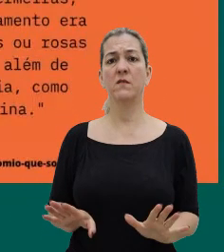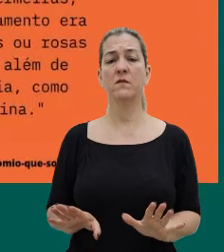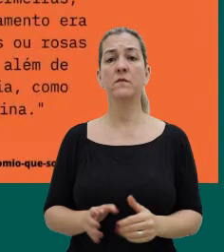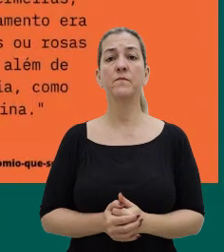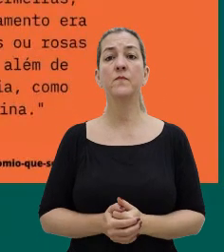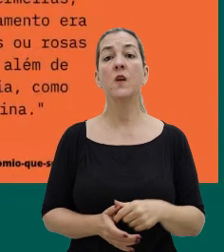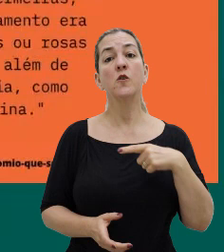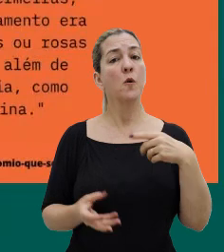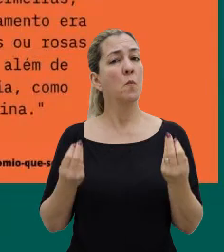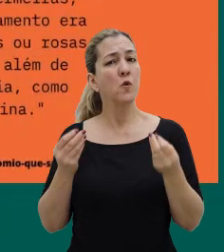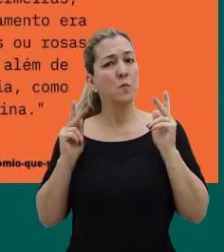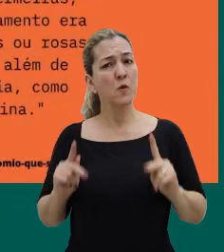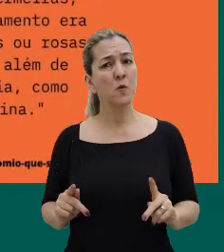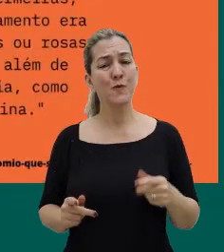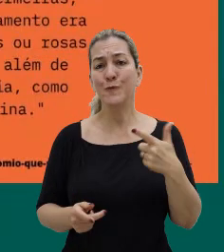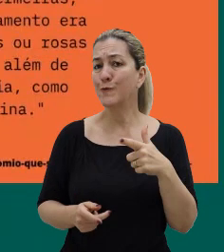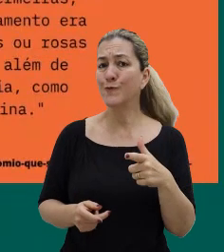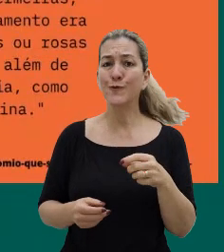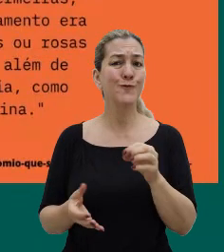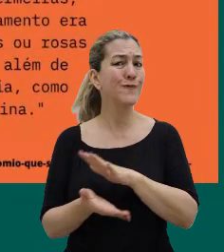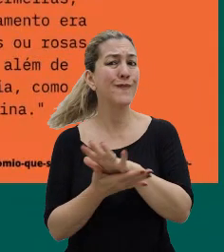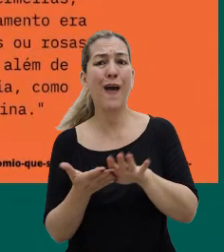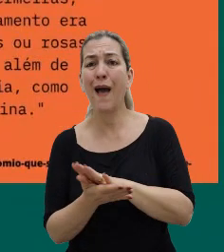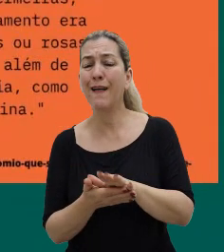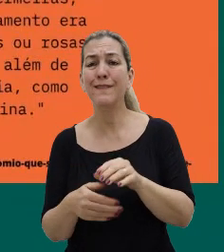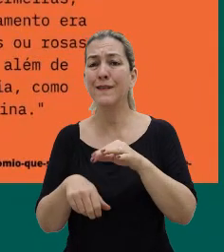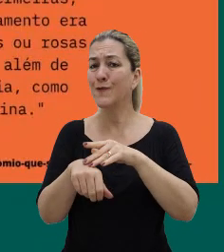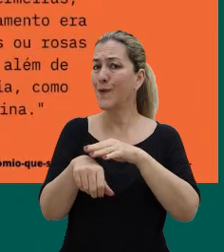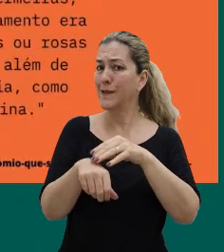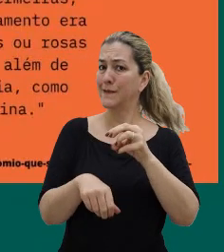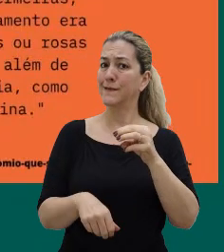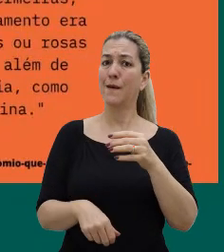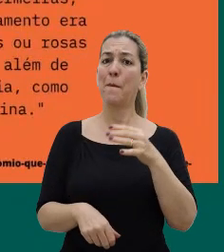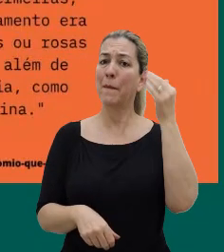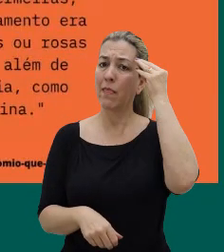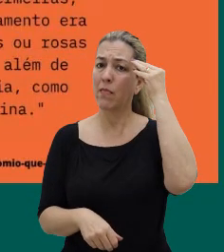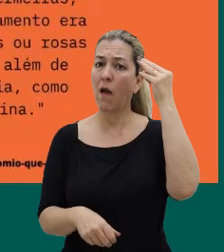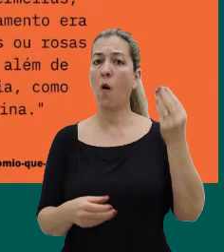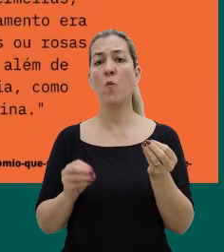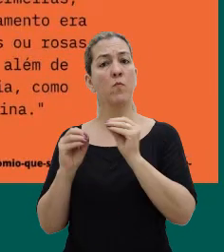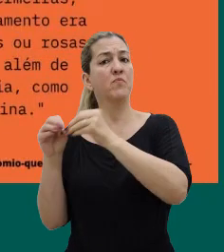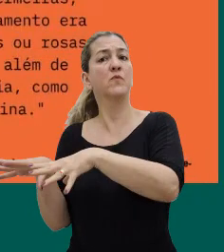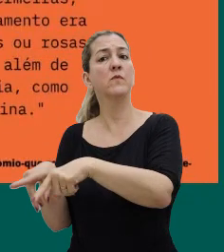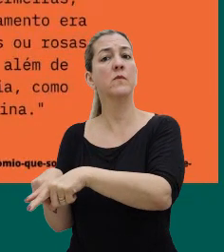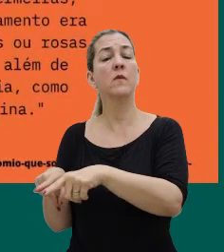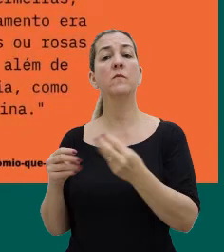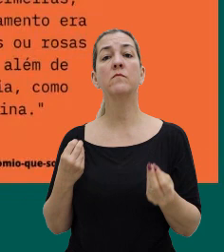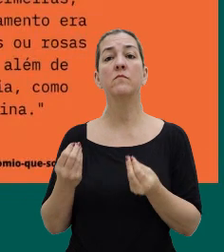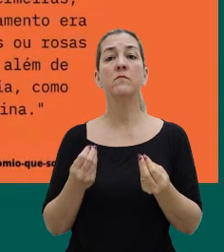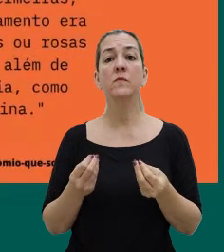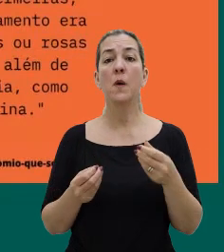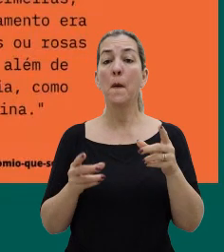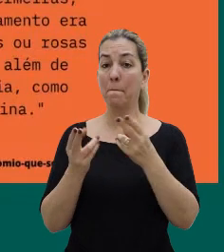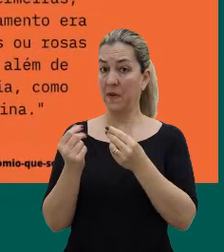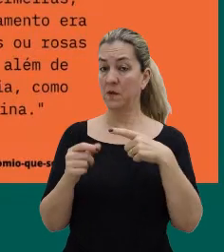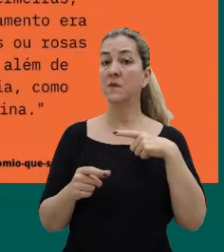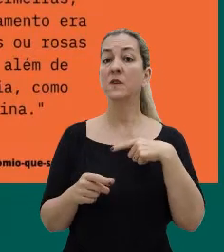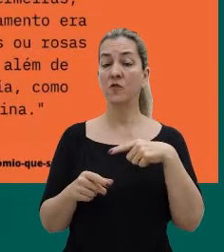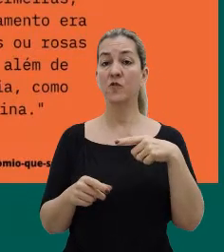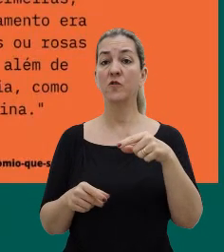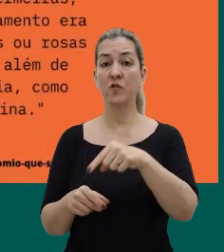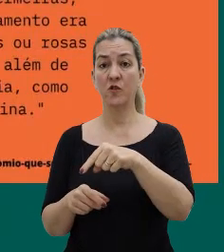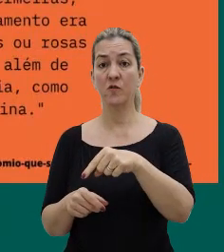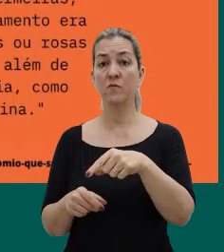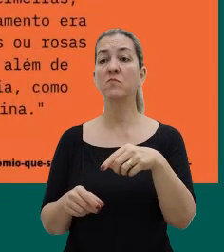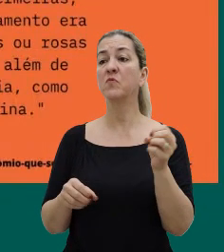então, tinha muitas pessoas que não tinham nenhum transtorno mental, e eram colocadas lá, e mesmo as que tinham algum transtorno mental, elas eram tratadas